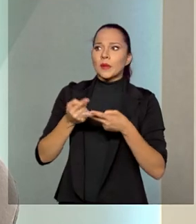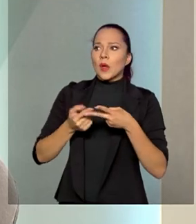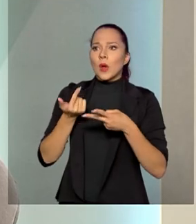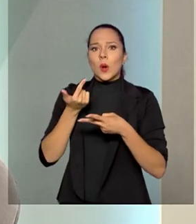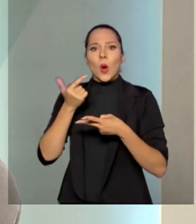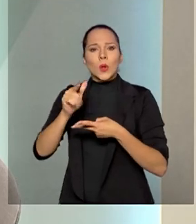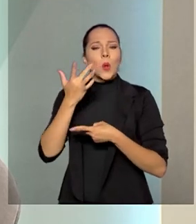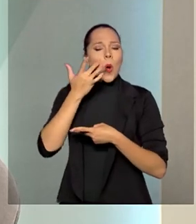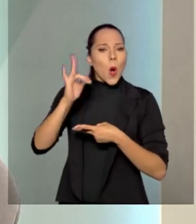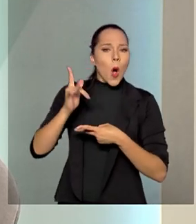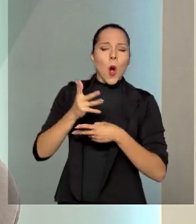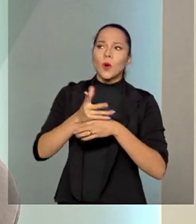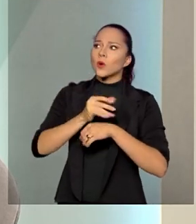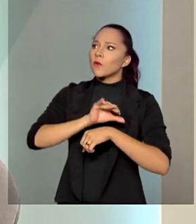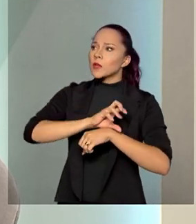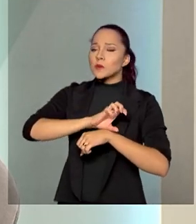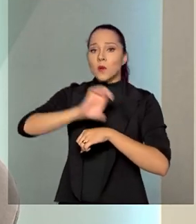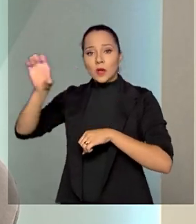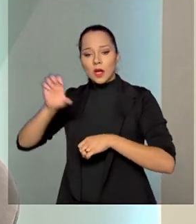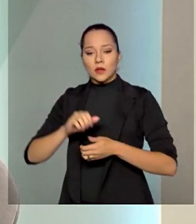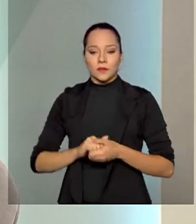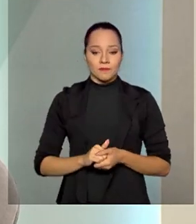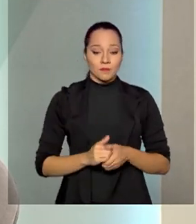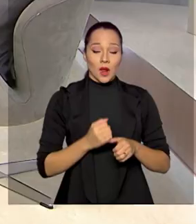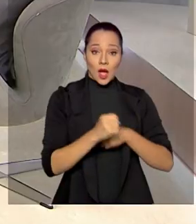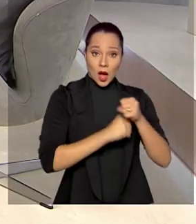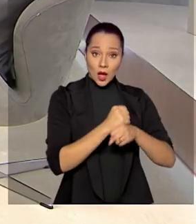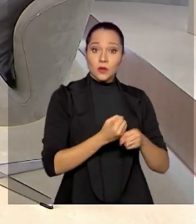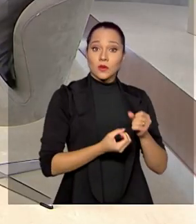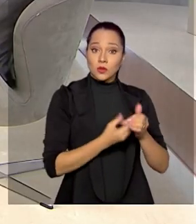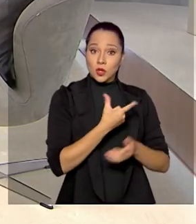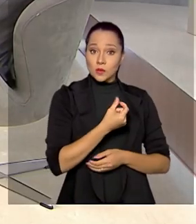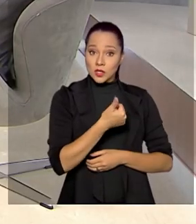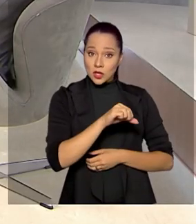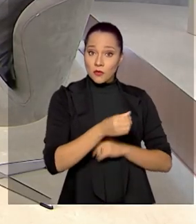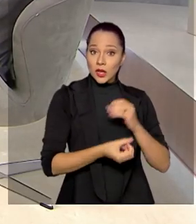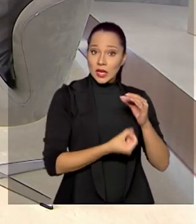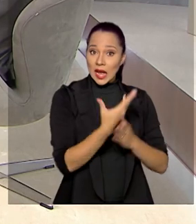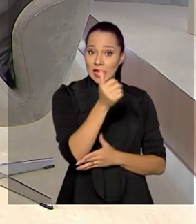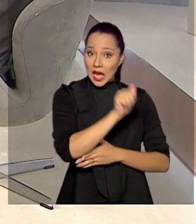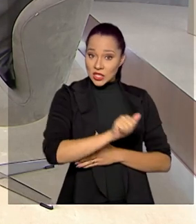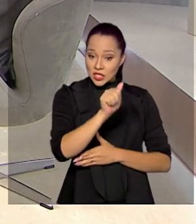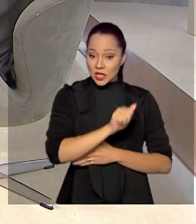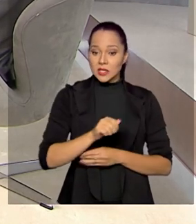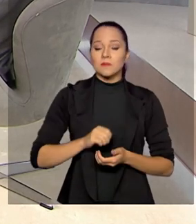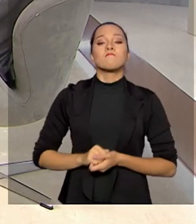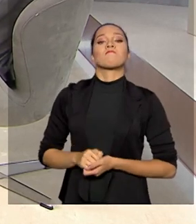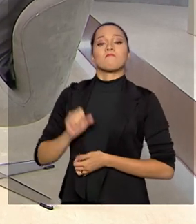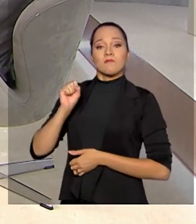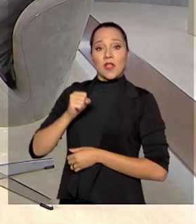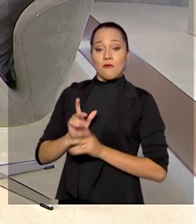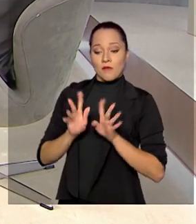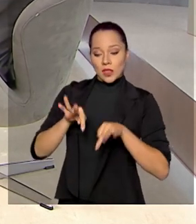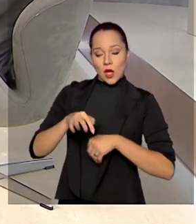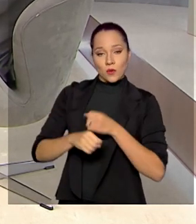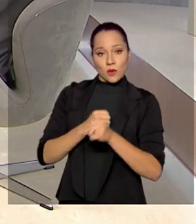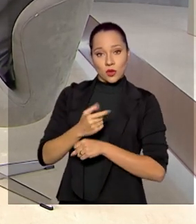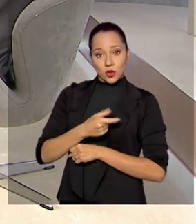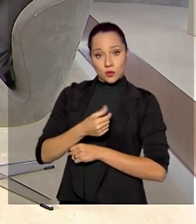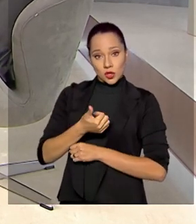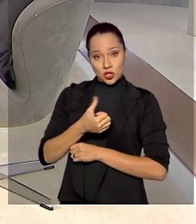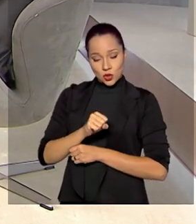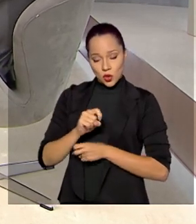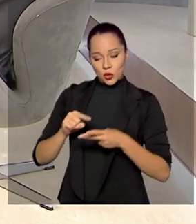outros minerais que... E foi criada uma agência em 2019? Foi. Foi criada no final de 2018. E em